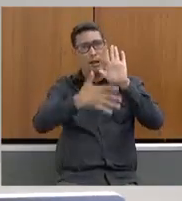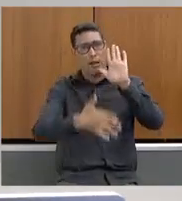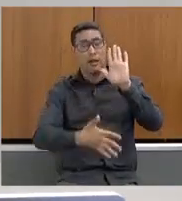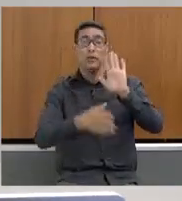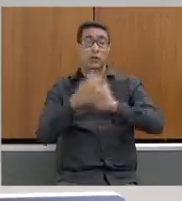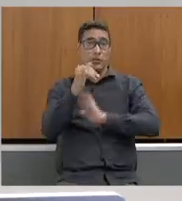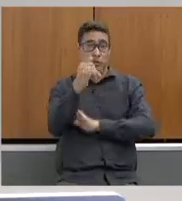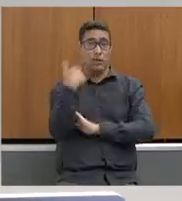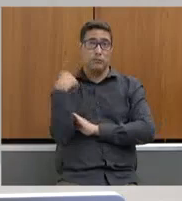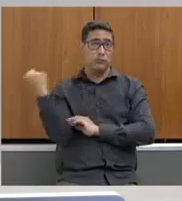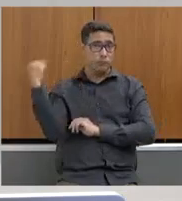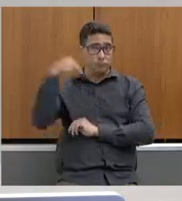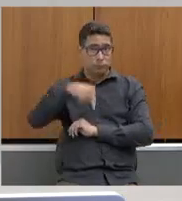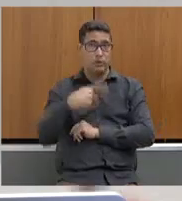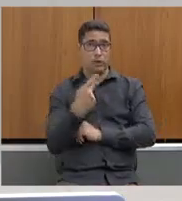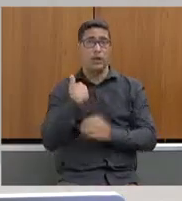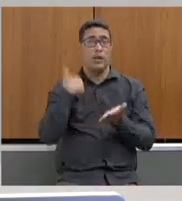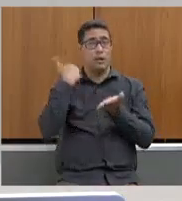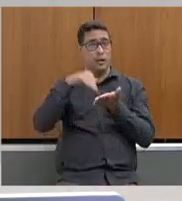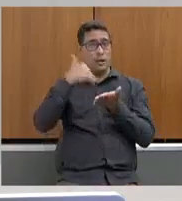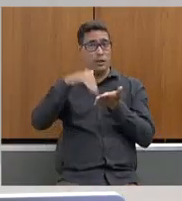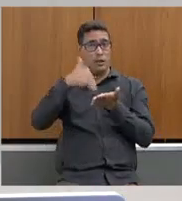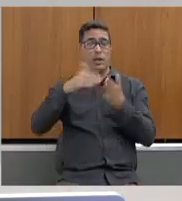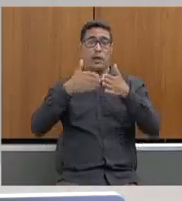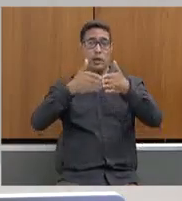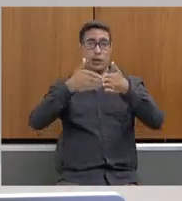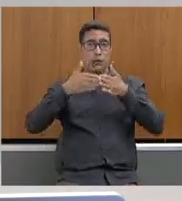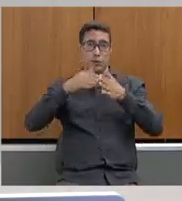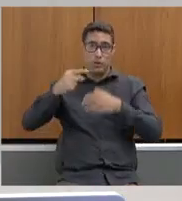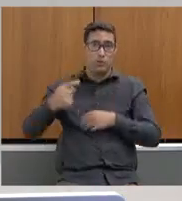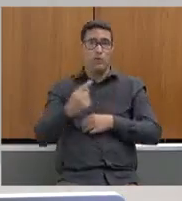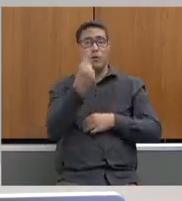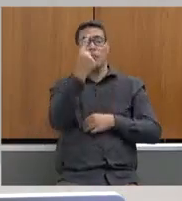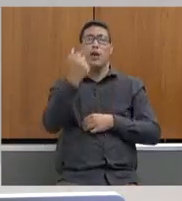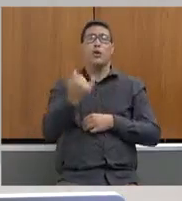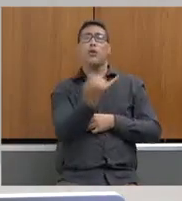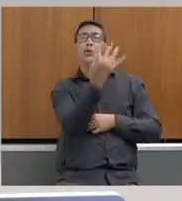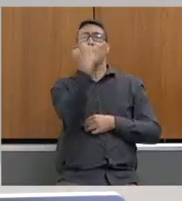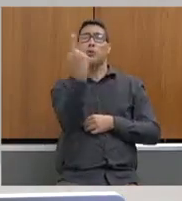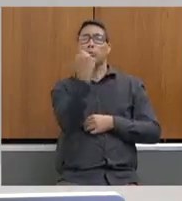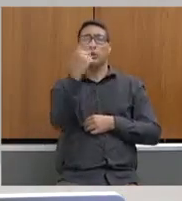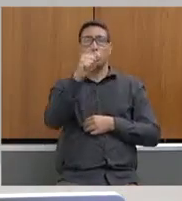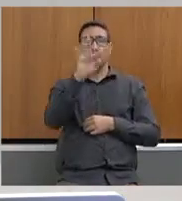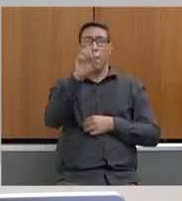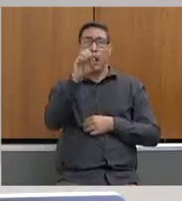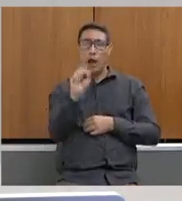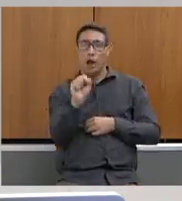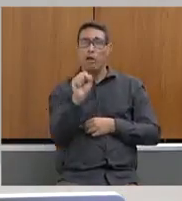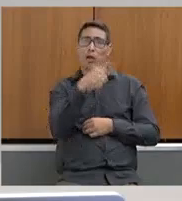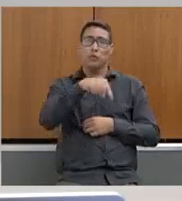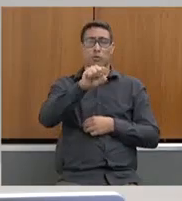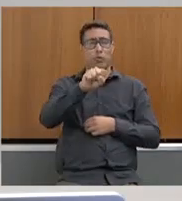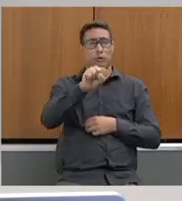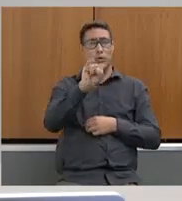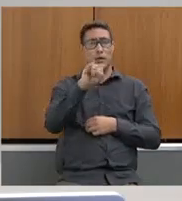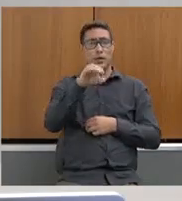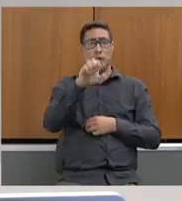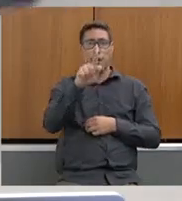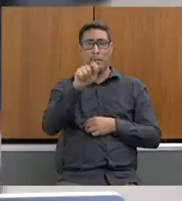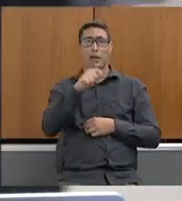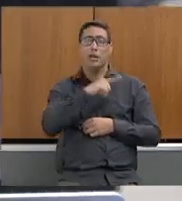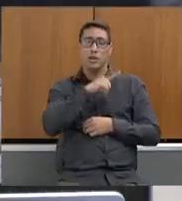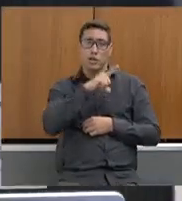eu cheguei à secretaria, deputada, pedi, o primeiro levantamento que eu pedi, quantos atos autorizativos o CISEMA tinha responsabilidade?